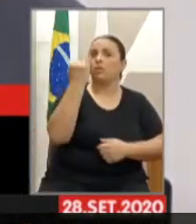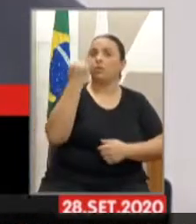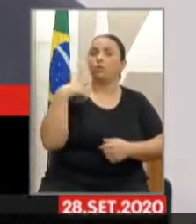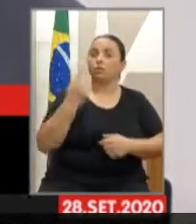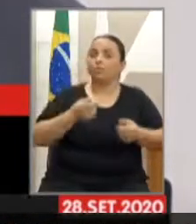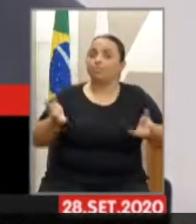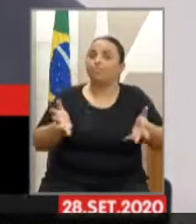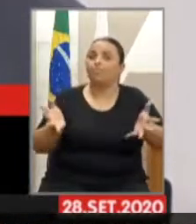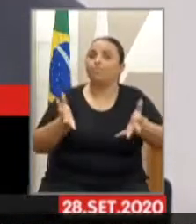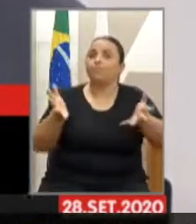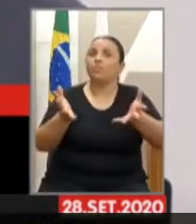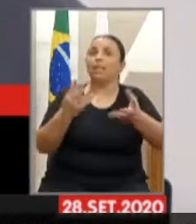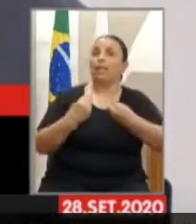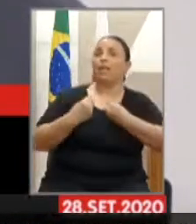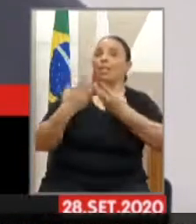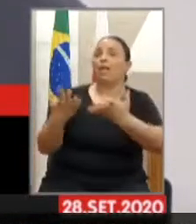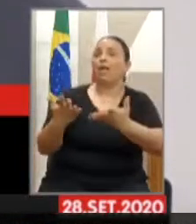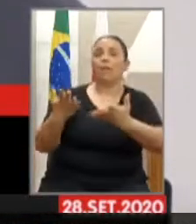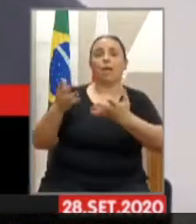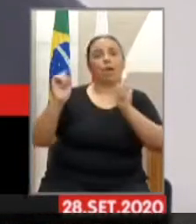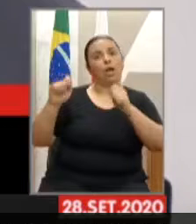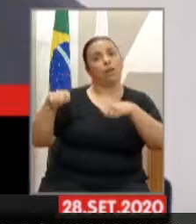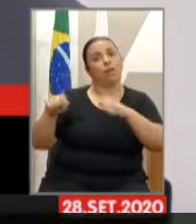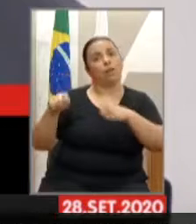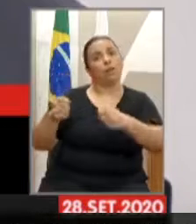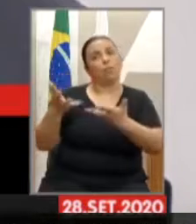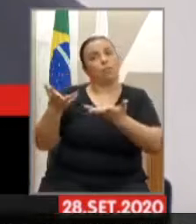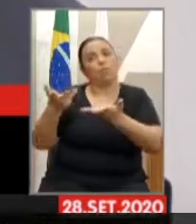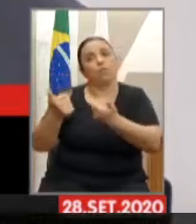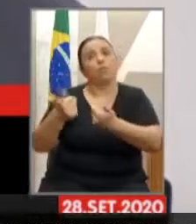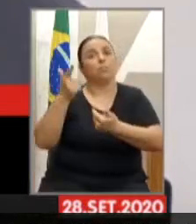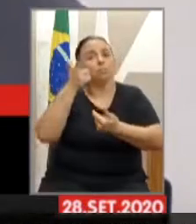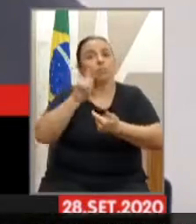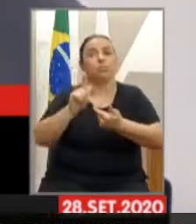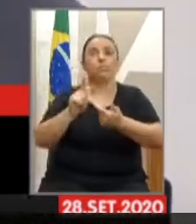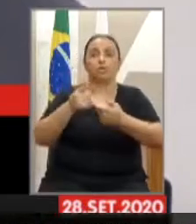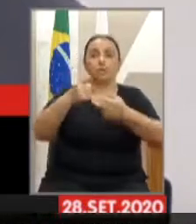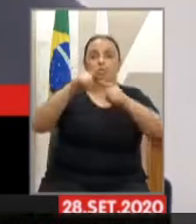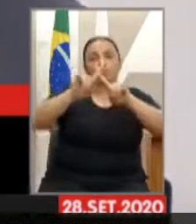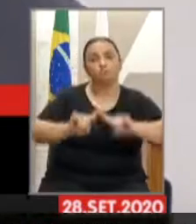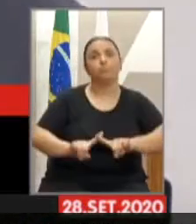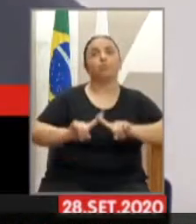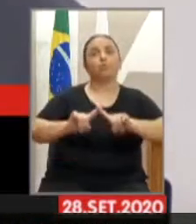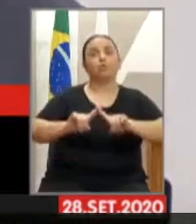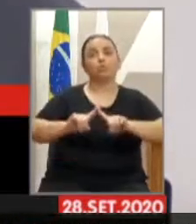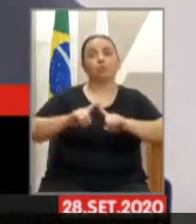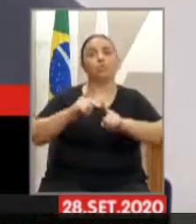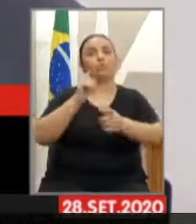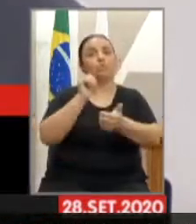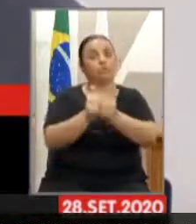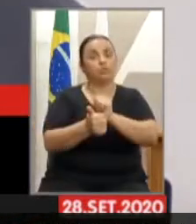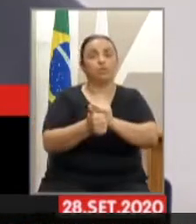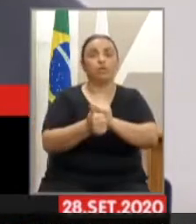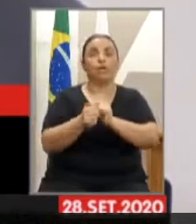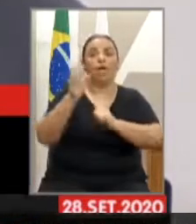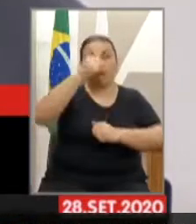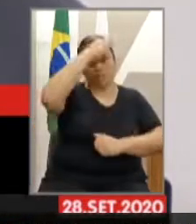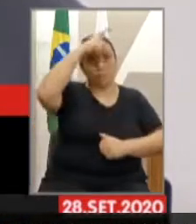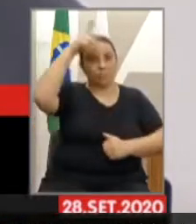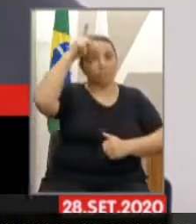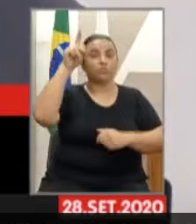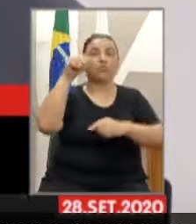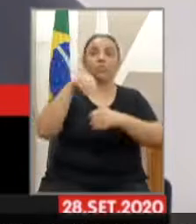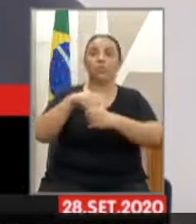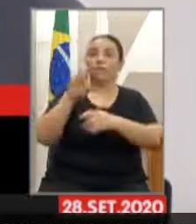a eles, os entes federativos, o nosso Estado de Minas Gerais, as prefeituras estaduais, ele fala muito sobre